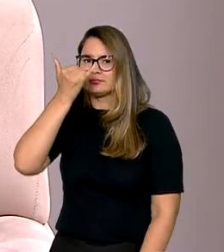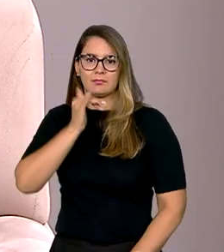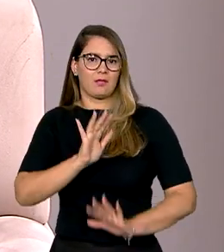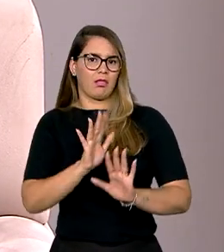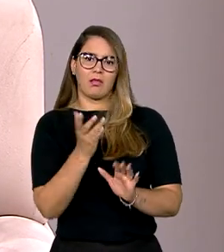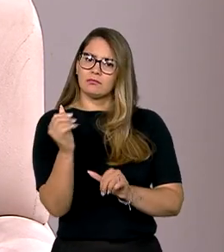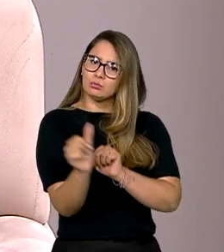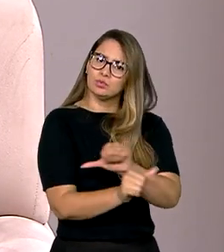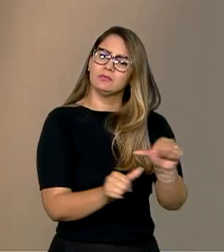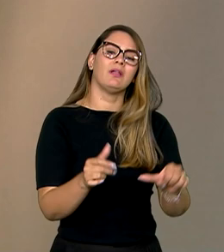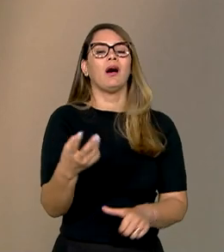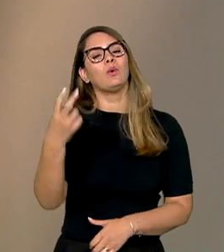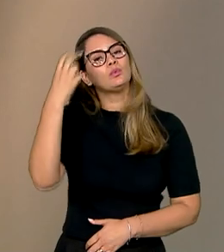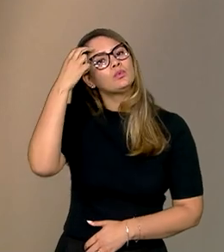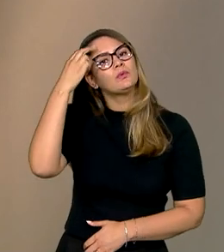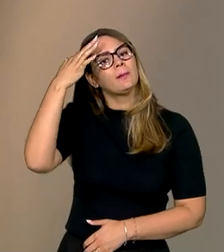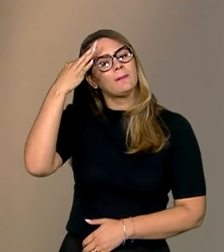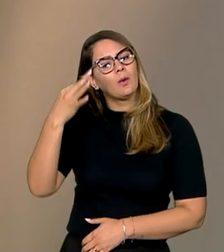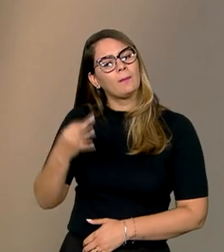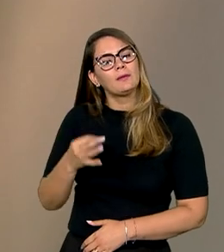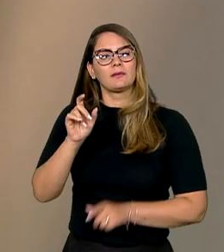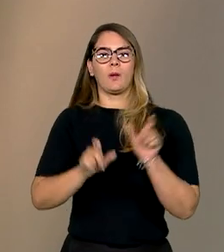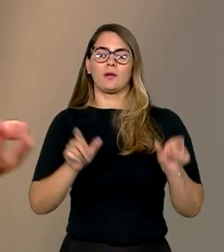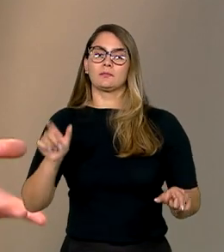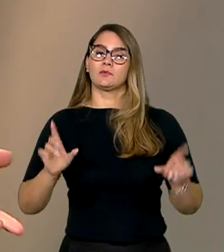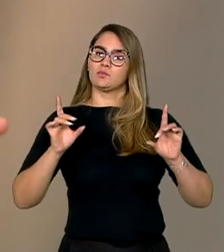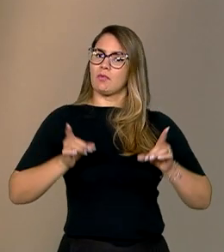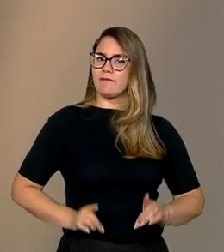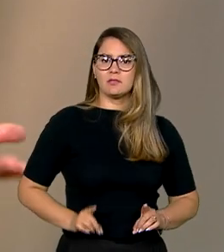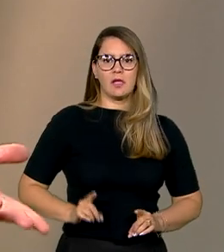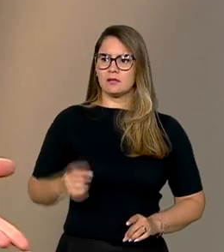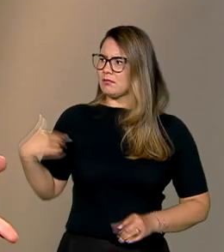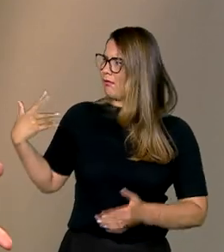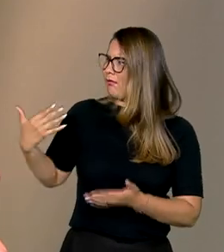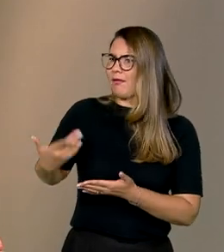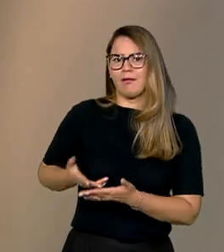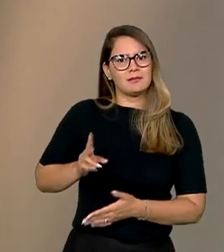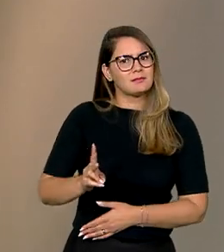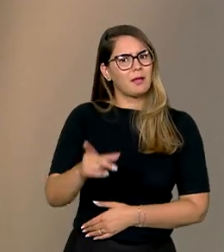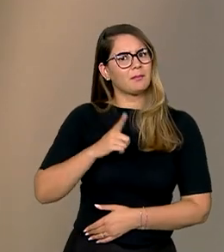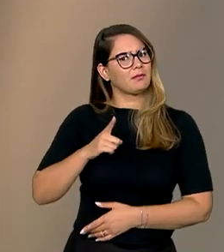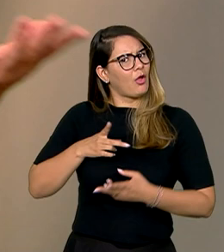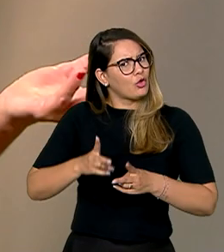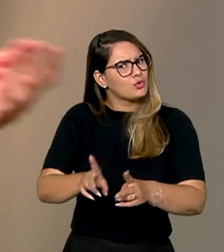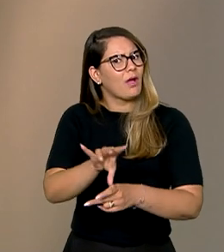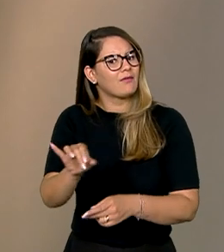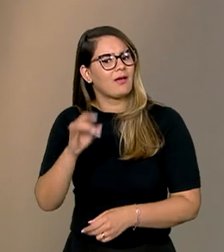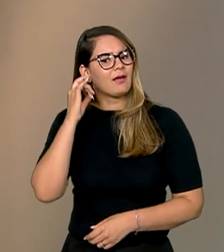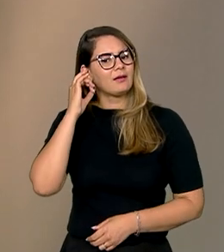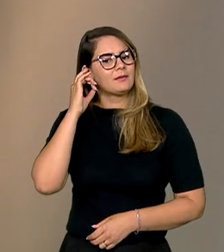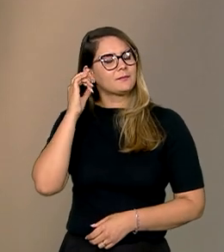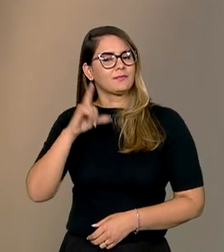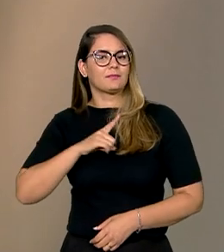alterar, essa cultura, para entender que as pessoas com deficiência sempre existiram e vão continuar existindo. E que houve faraós,